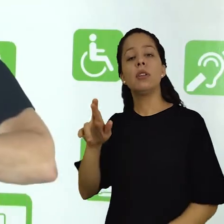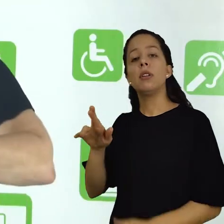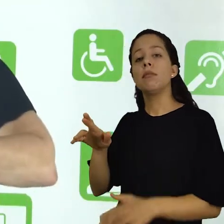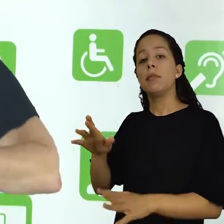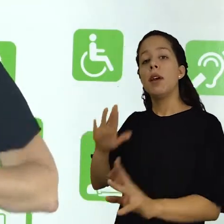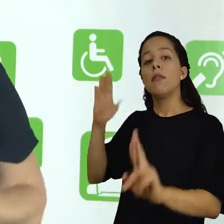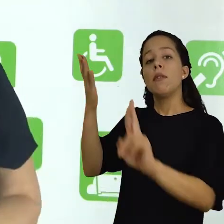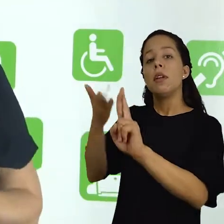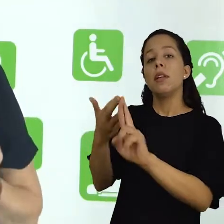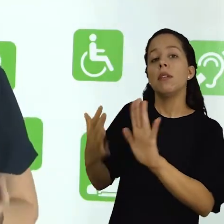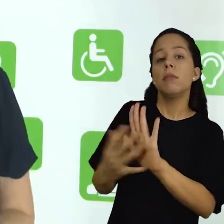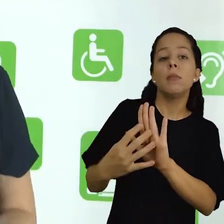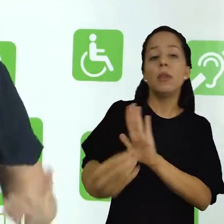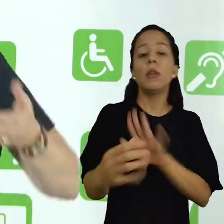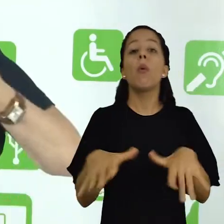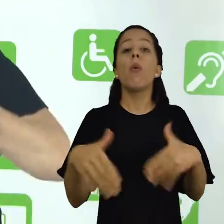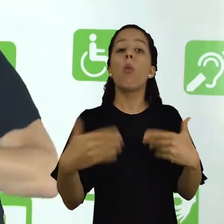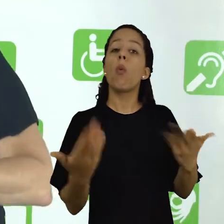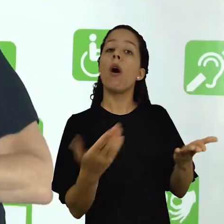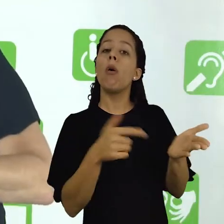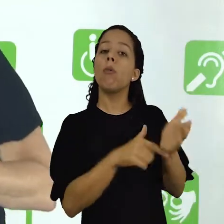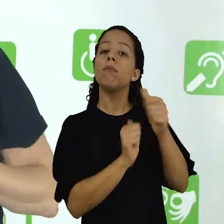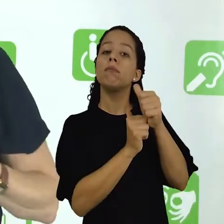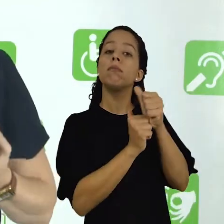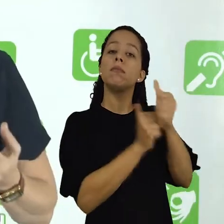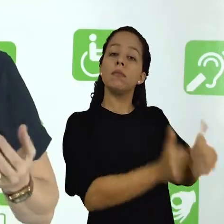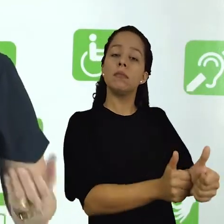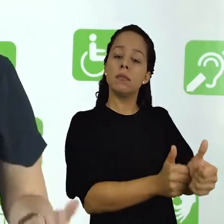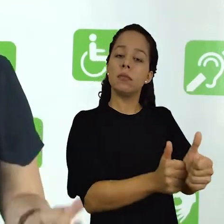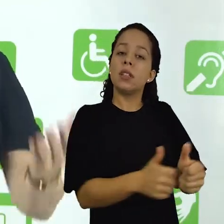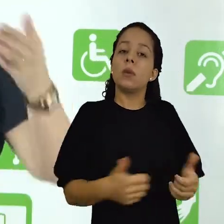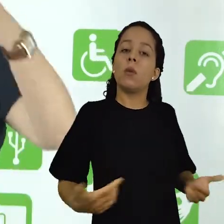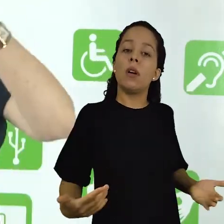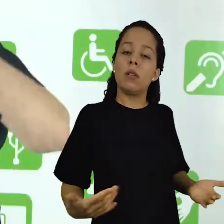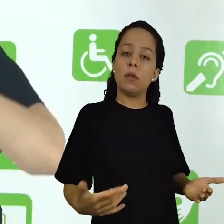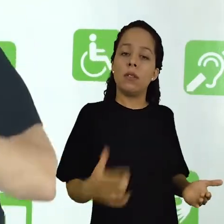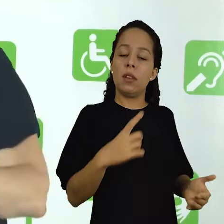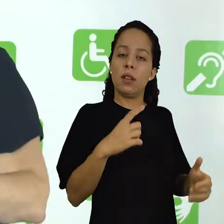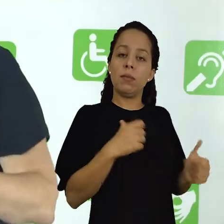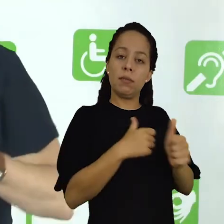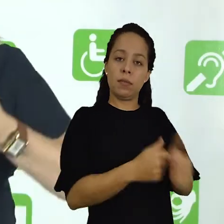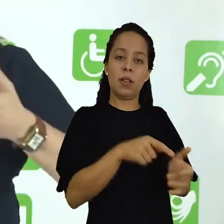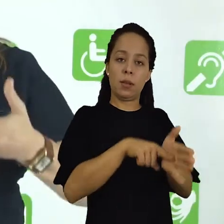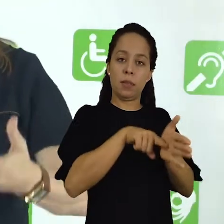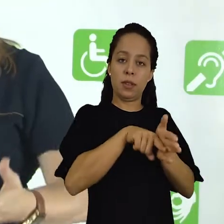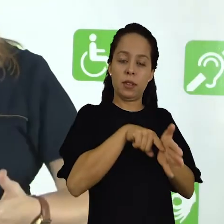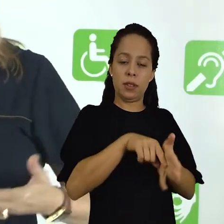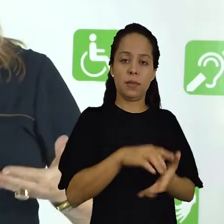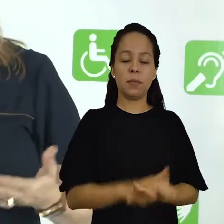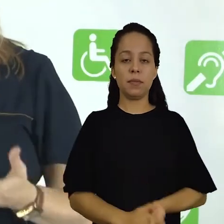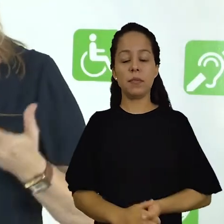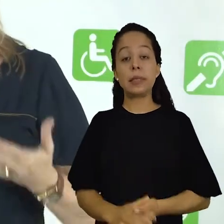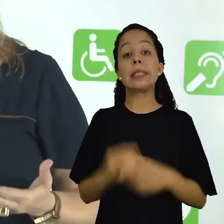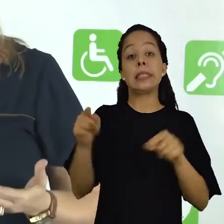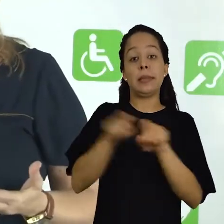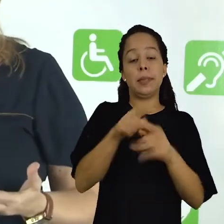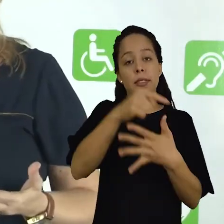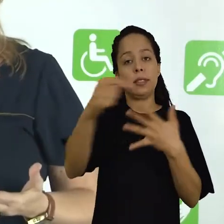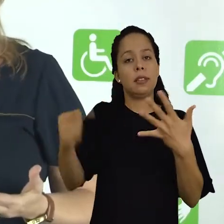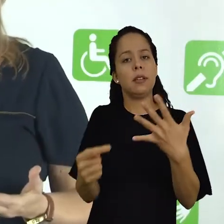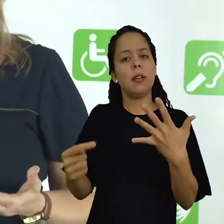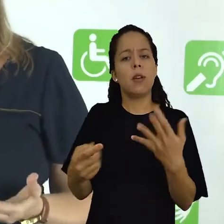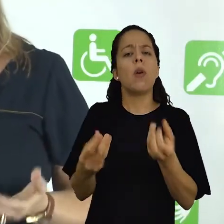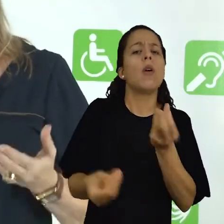embasamento? A partir de qual referencial? A partir de quais autores como base para essa